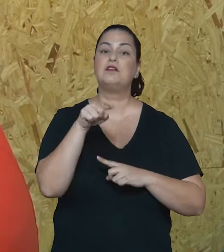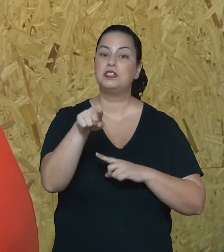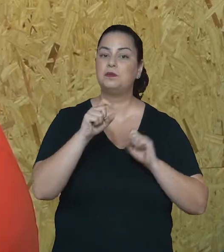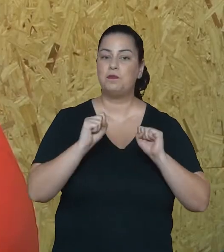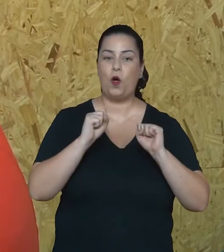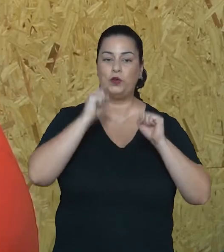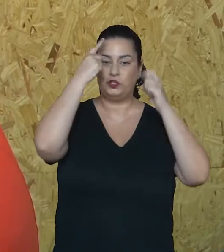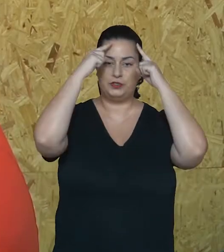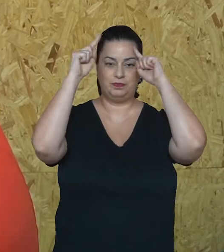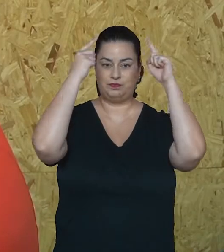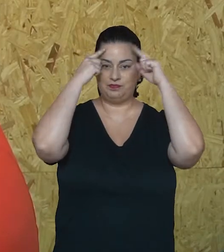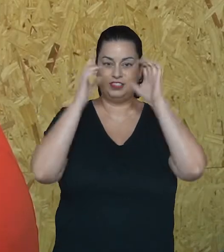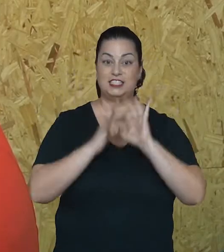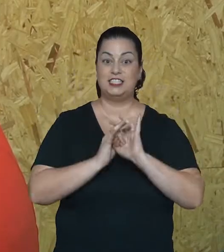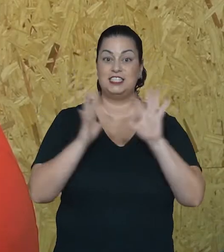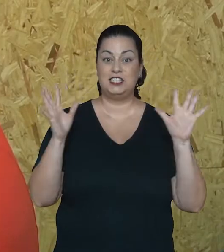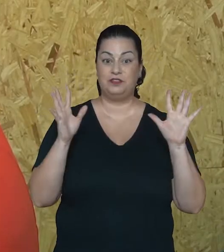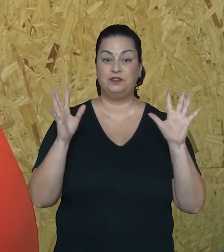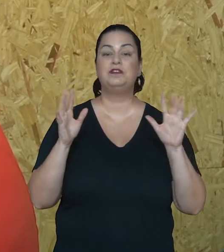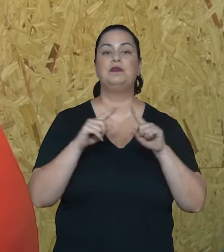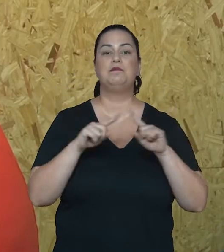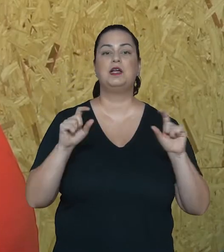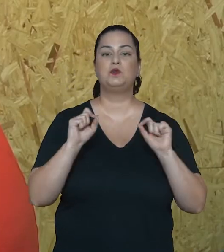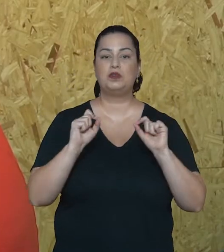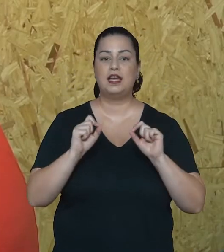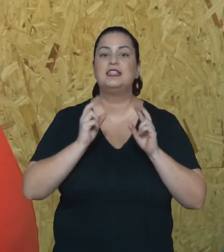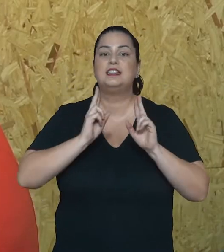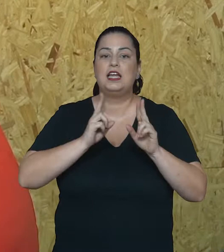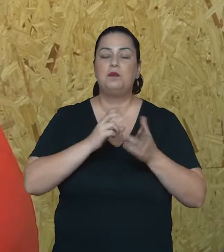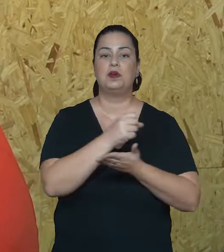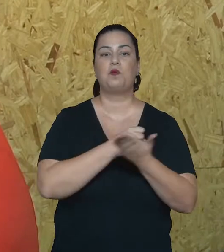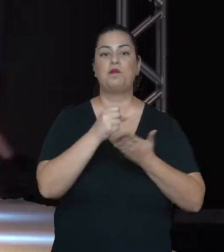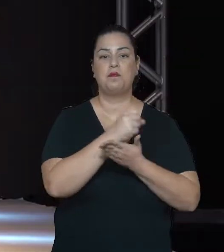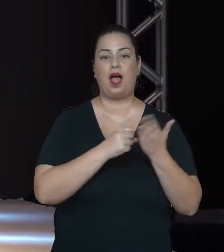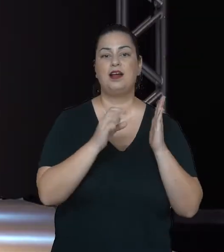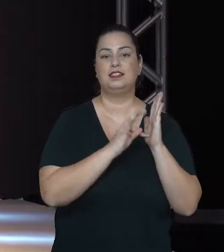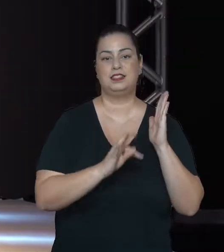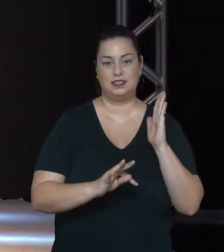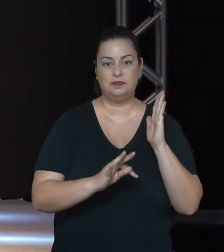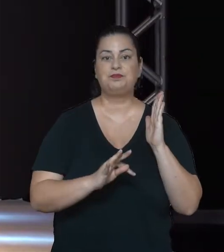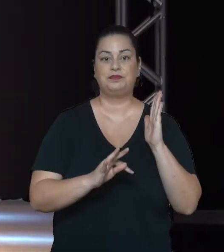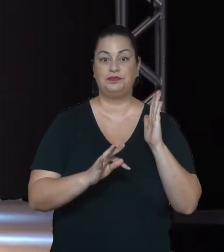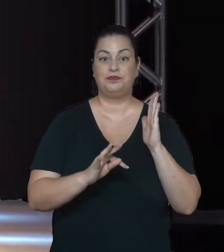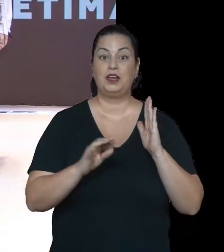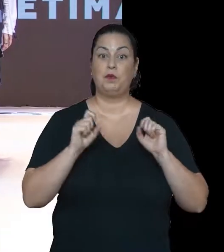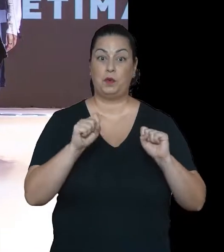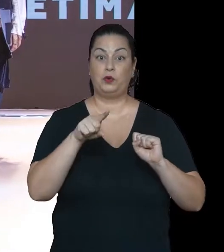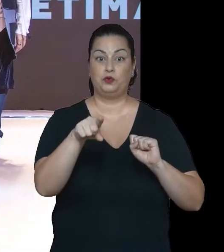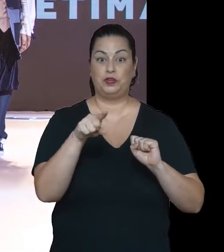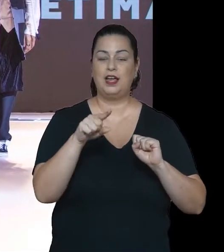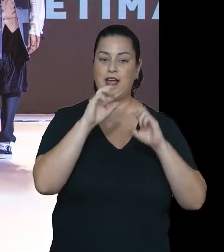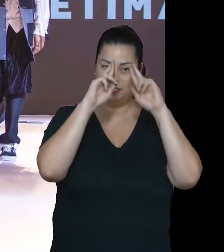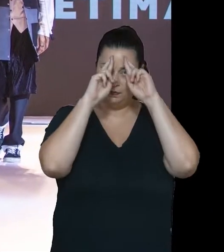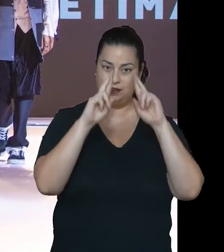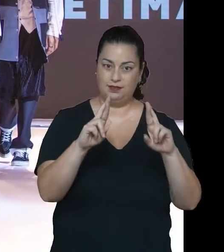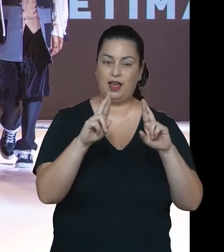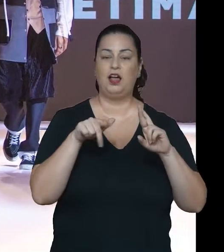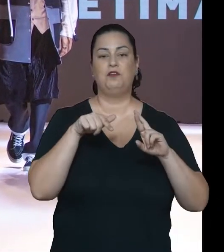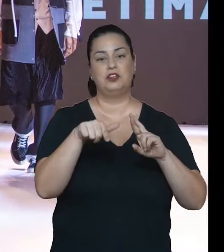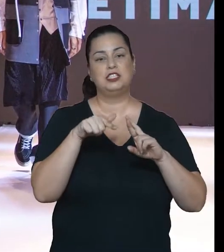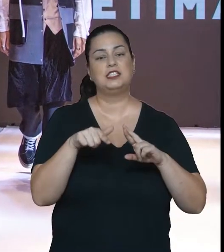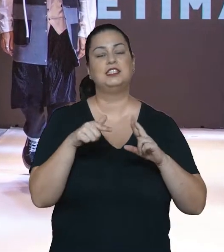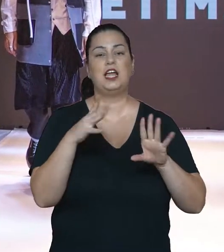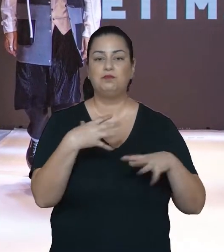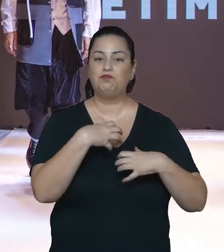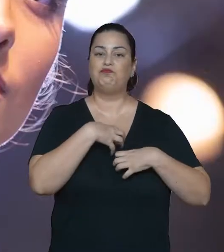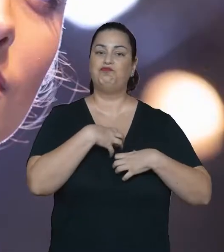Aqui no Cia Arte, trabalha-se para que você exerça sua criatividade, orientada pelo pensamento reflexivo, e